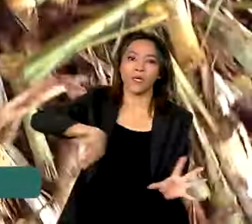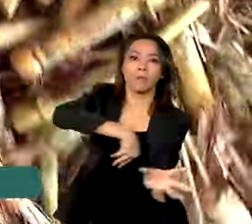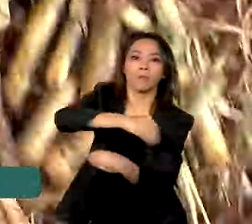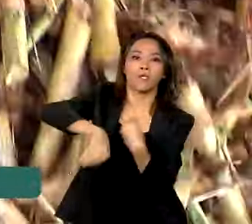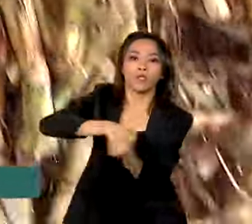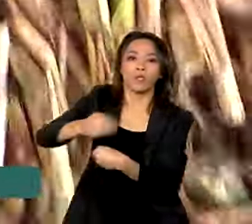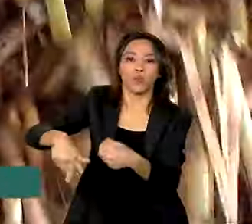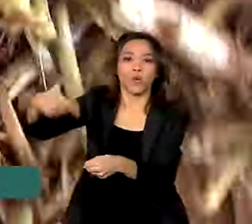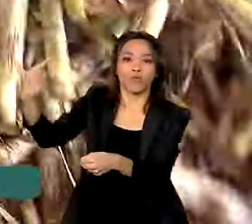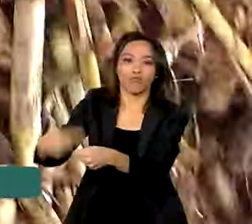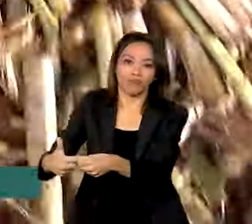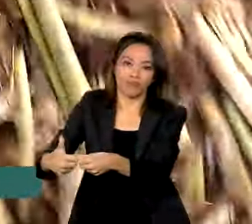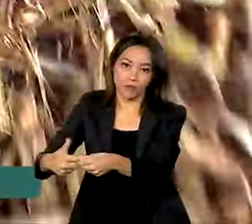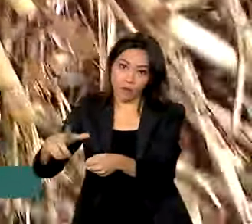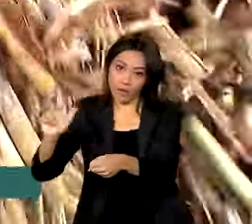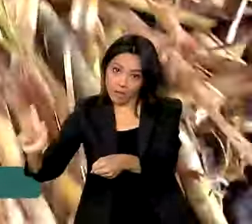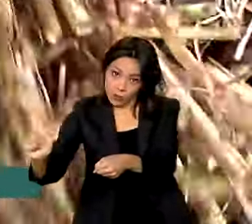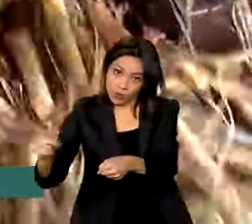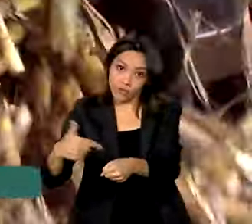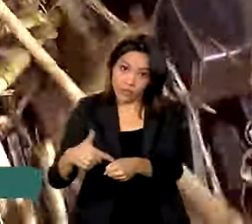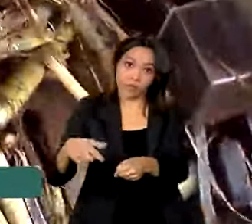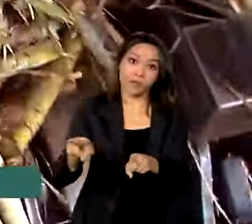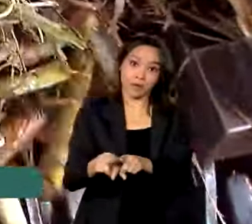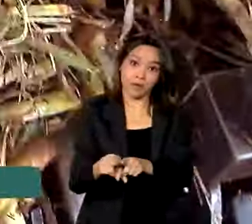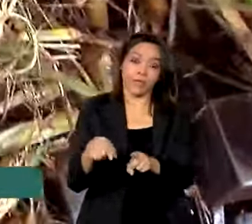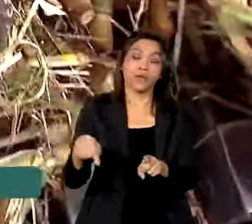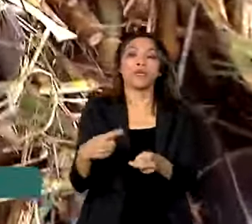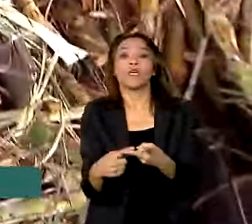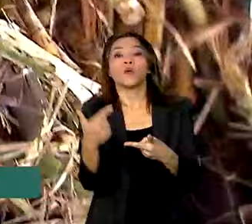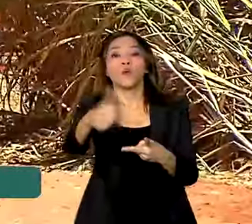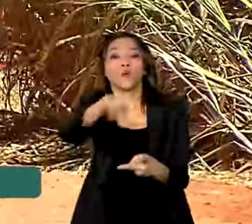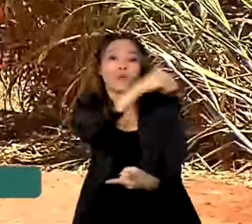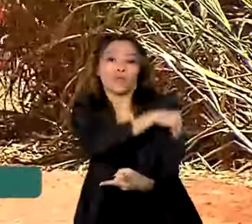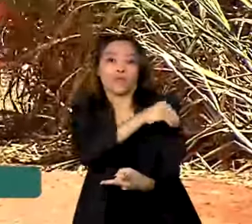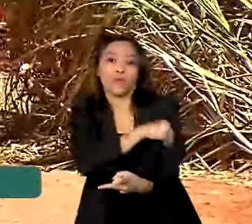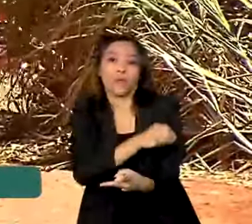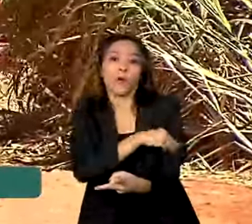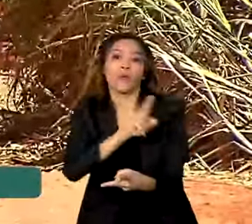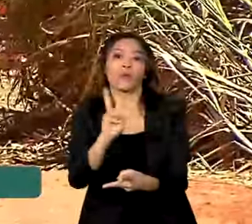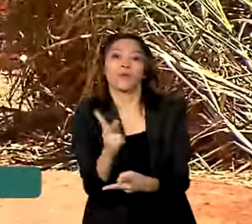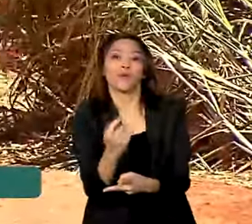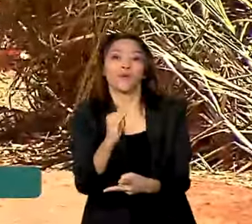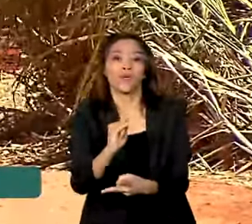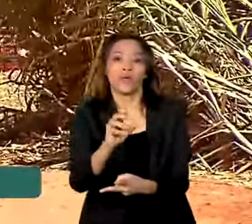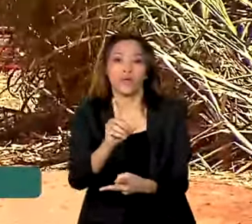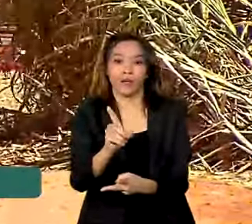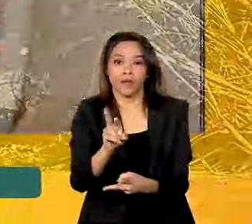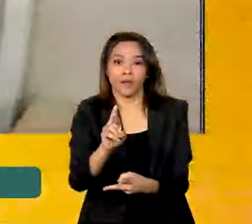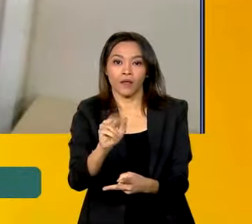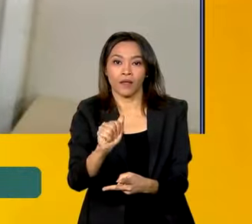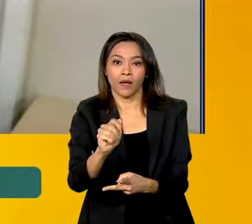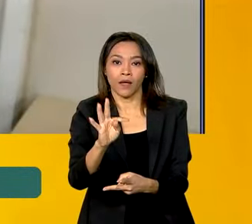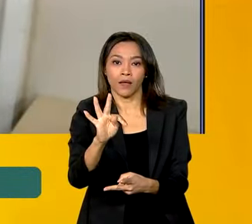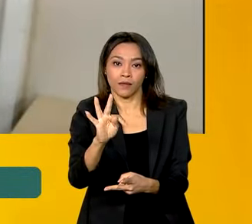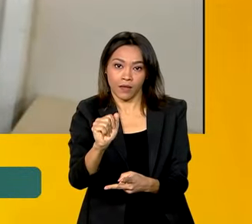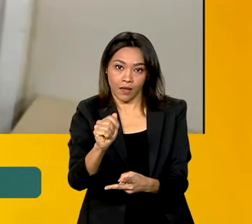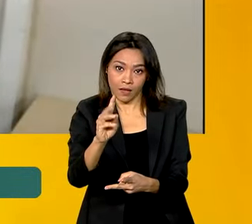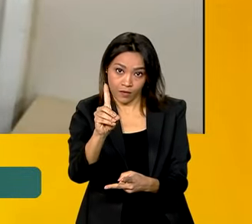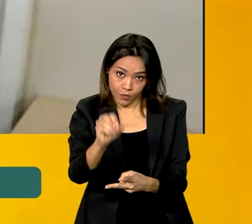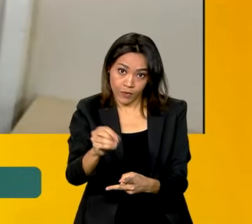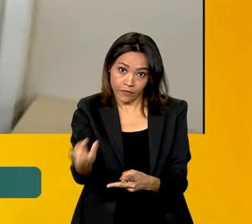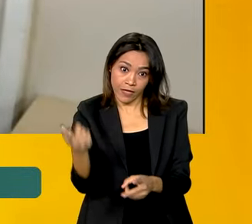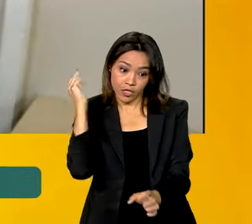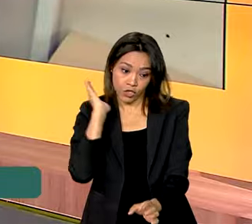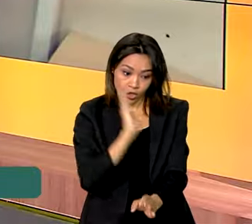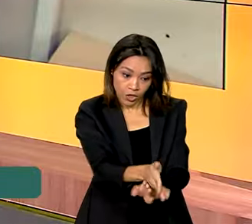um aumento também na produção de etanol hidratado, aquele que vai direto no tanque de combustível dos veículos. E aí,